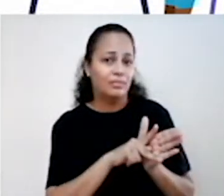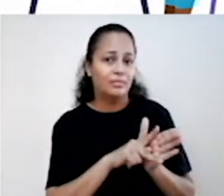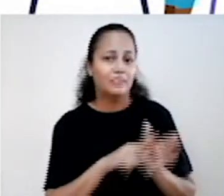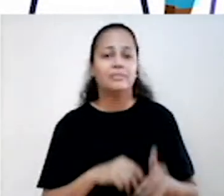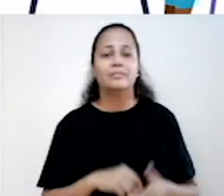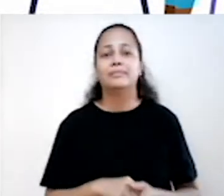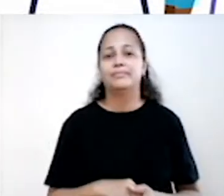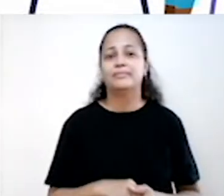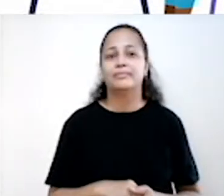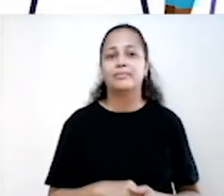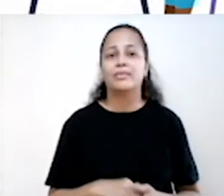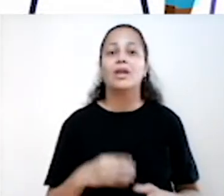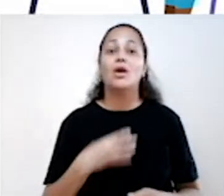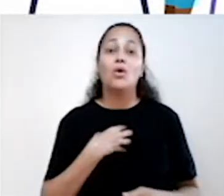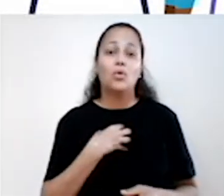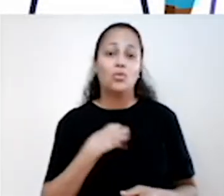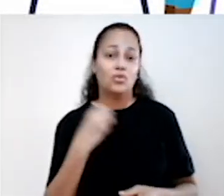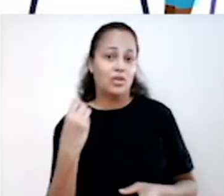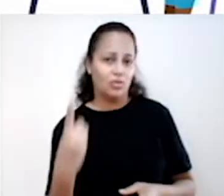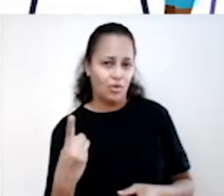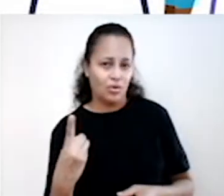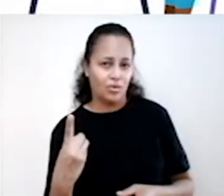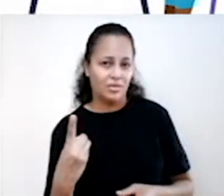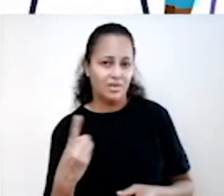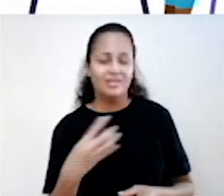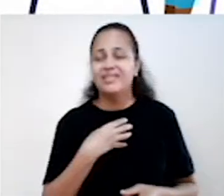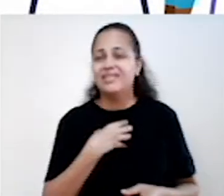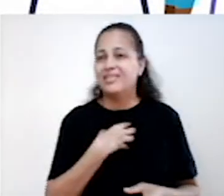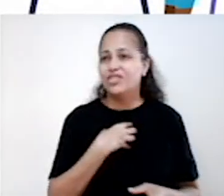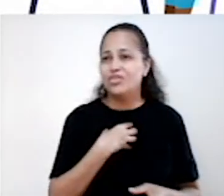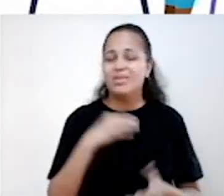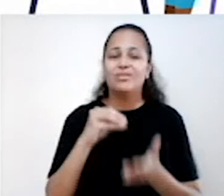Alguns sintomas A